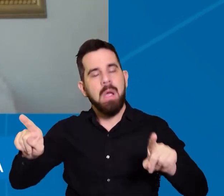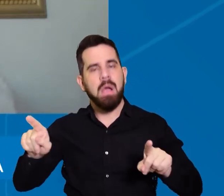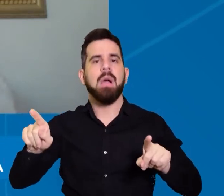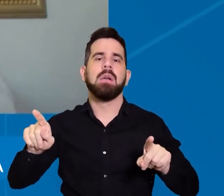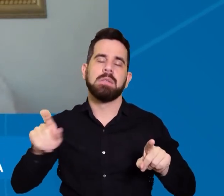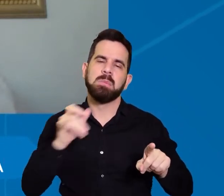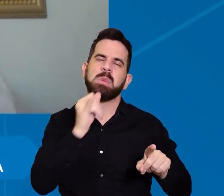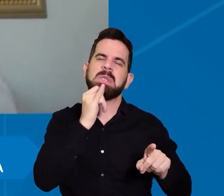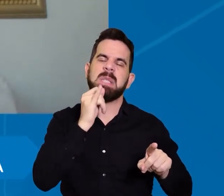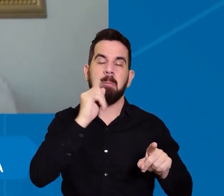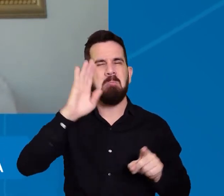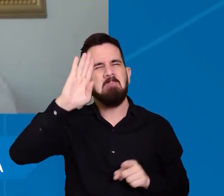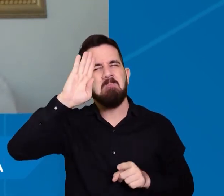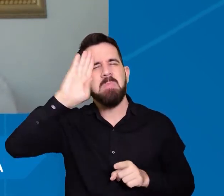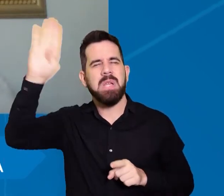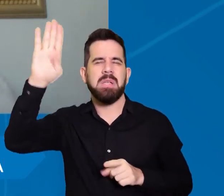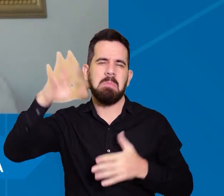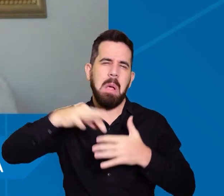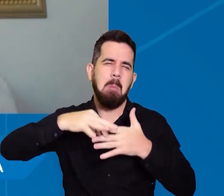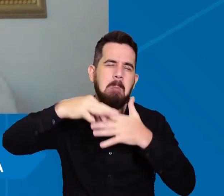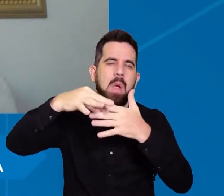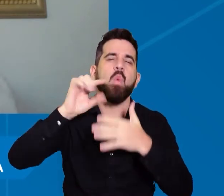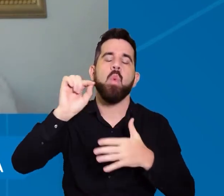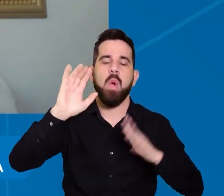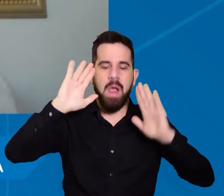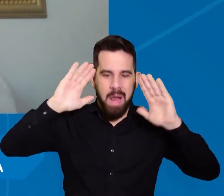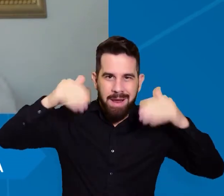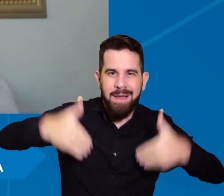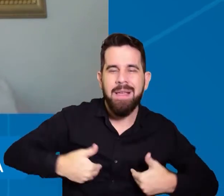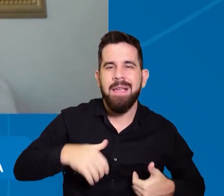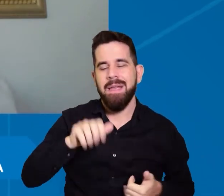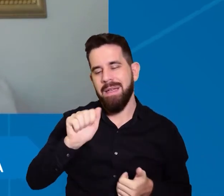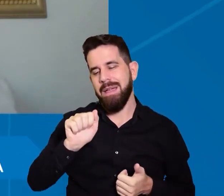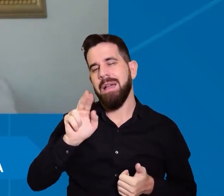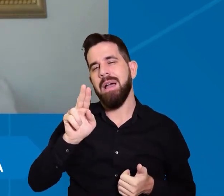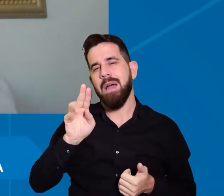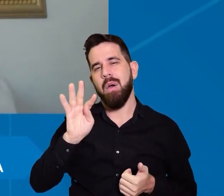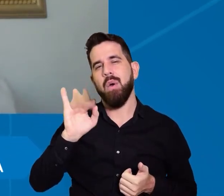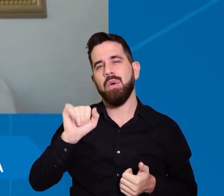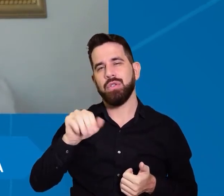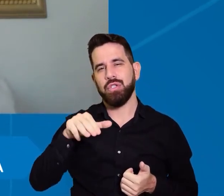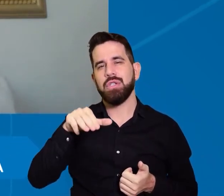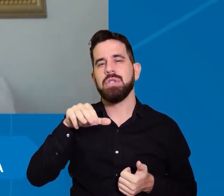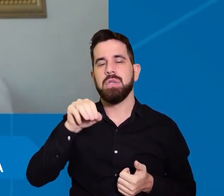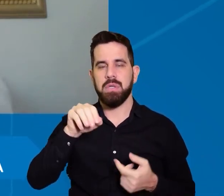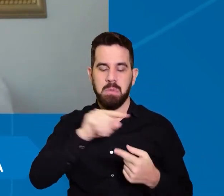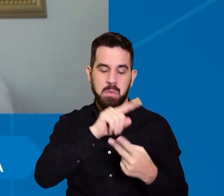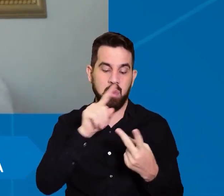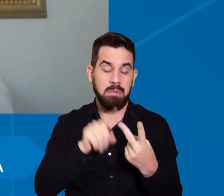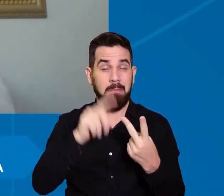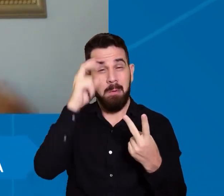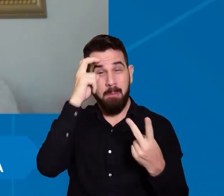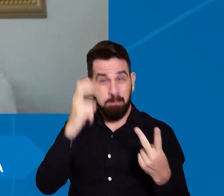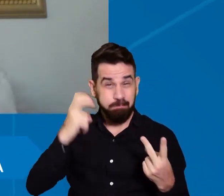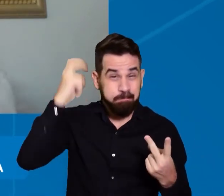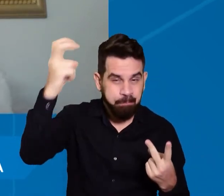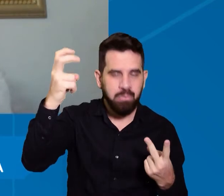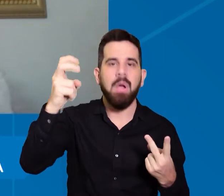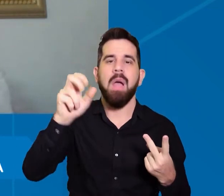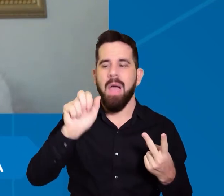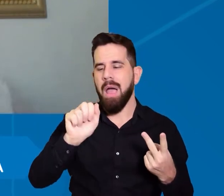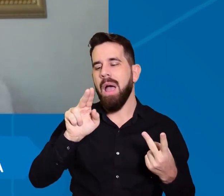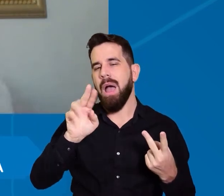os autistas, os estudantes com alta habilidade e superdotação, que eles entraram pela ampla